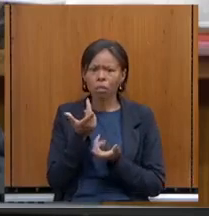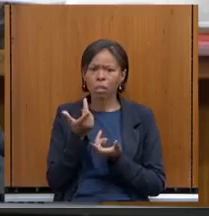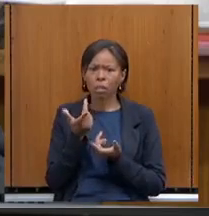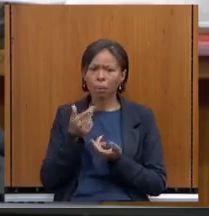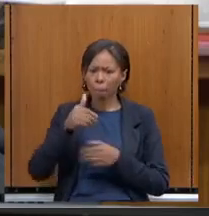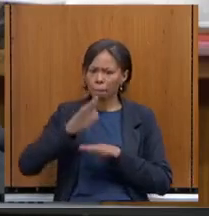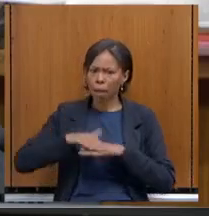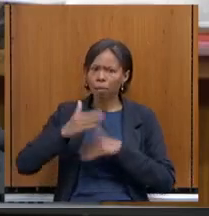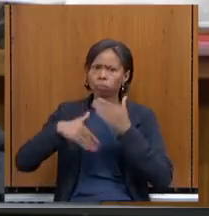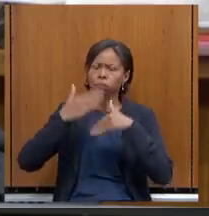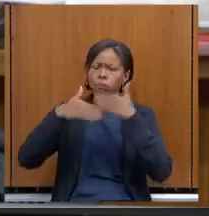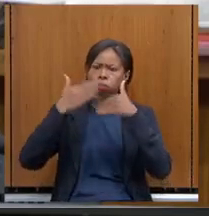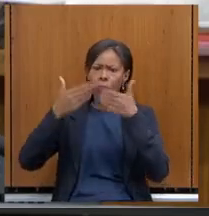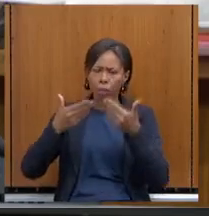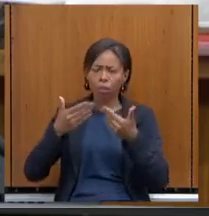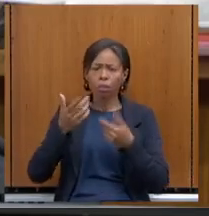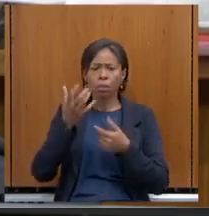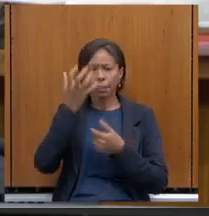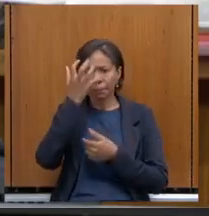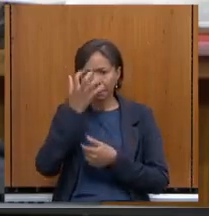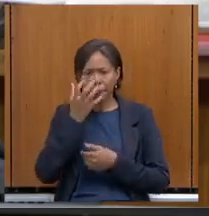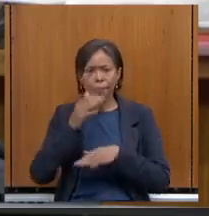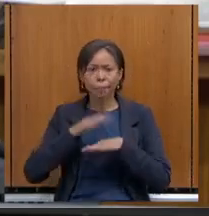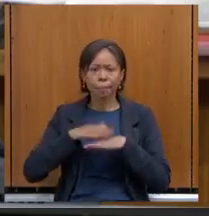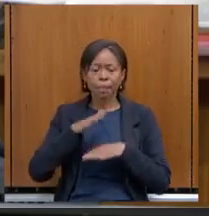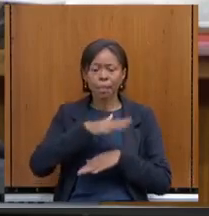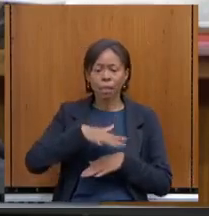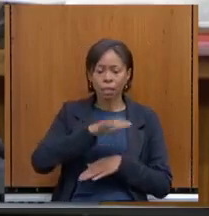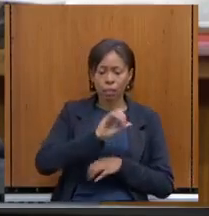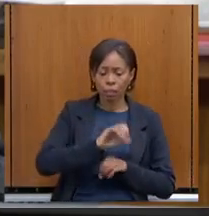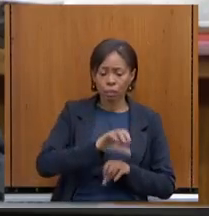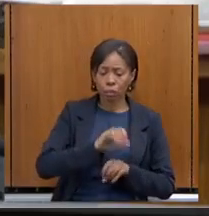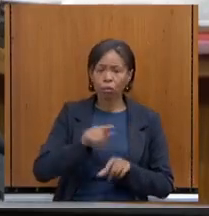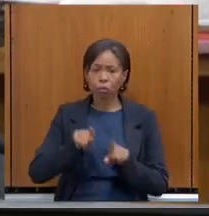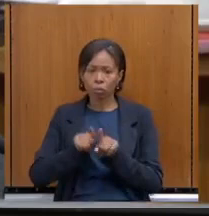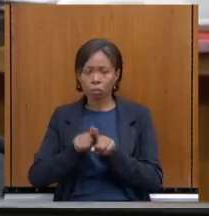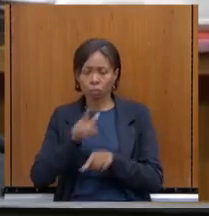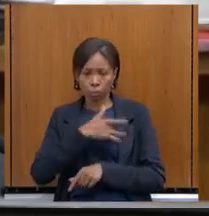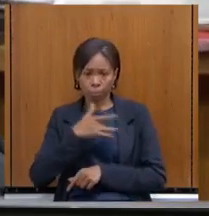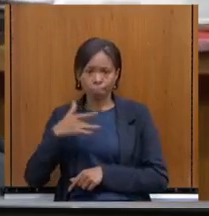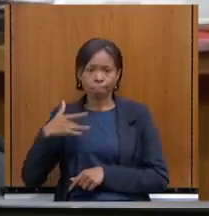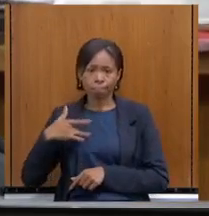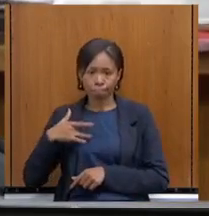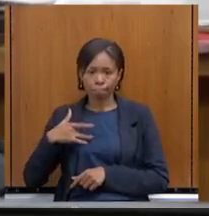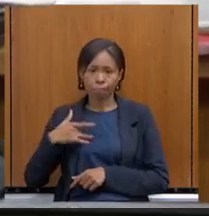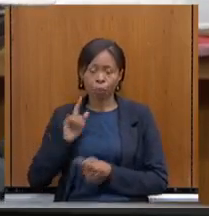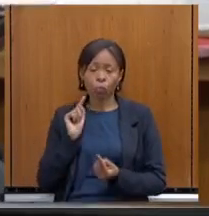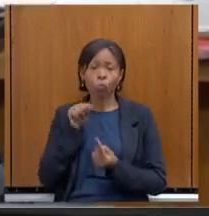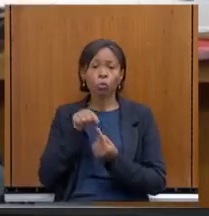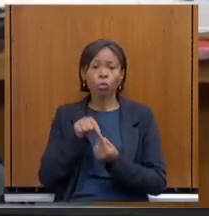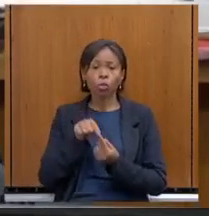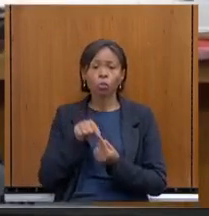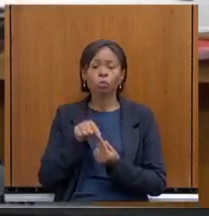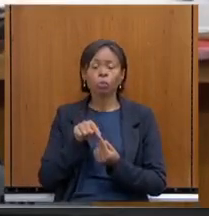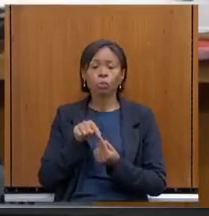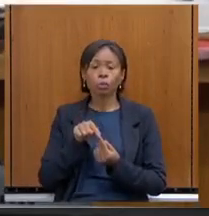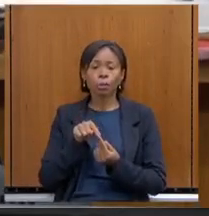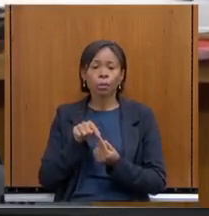direcionamento mais célebre para tanto a pasta da educação quanto a pasta da saúde, com o objetivo exatamente de não ter nenhum tipo de